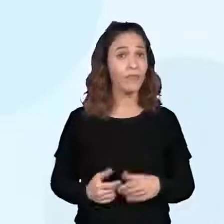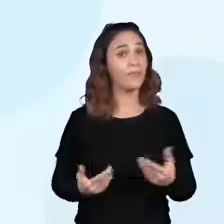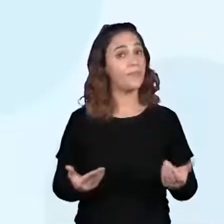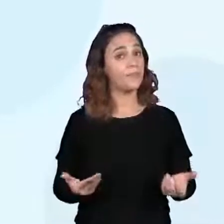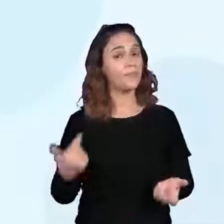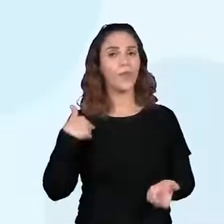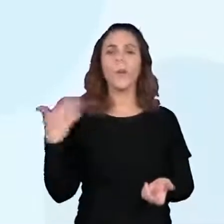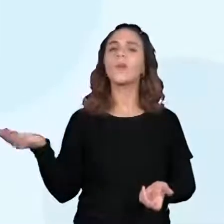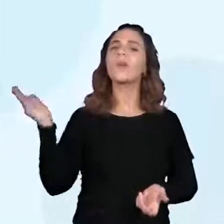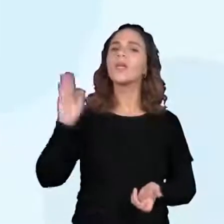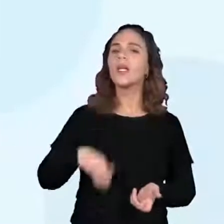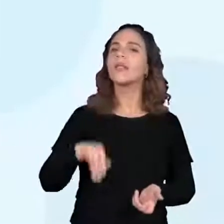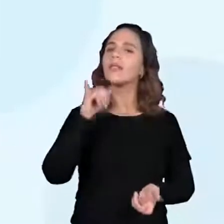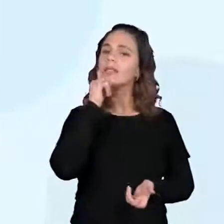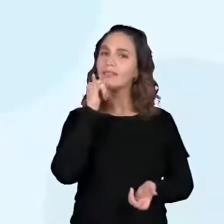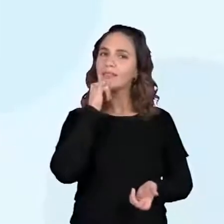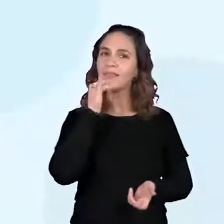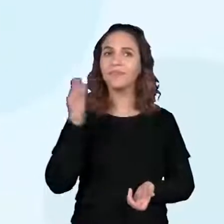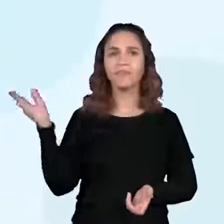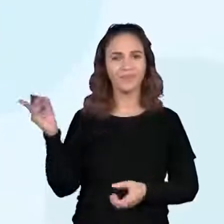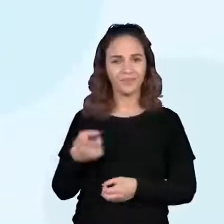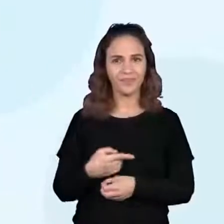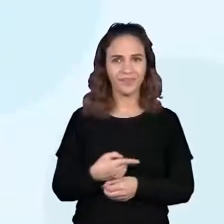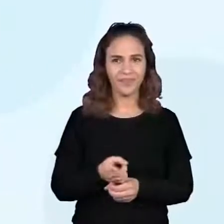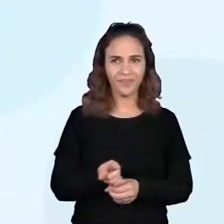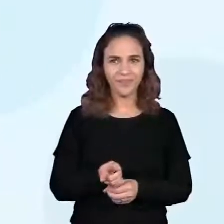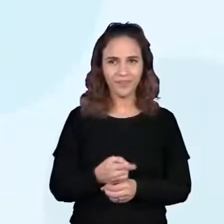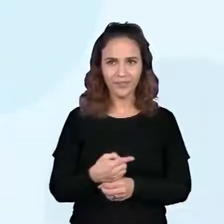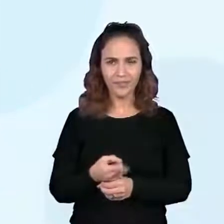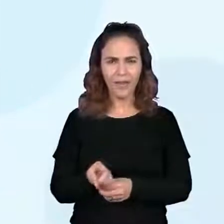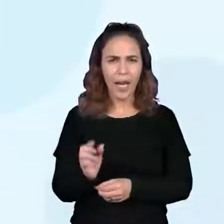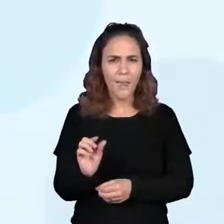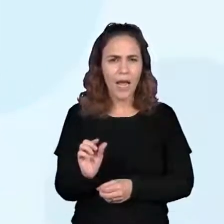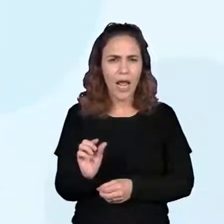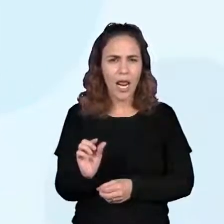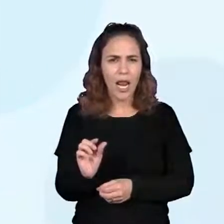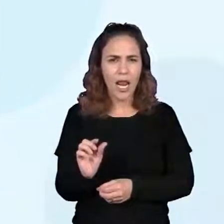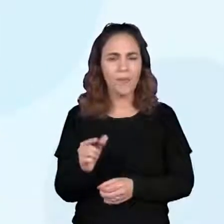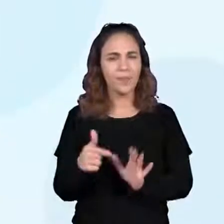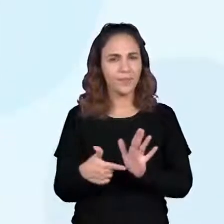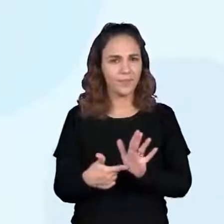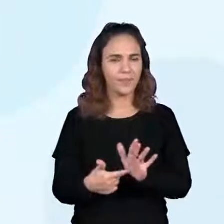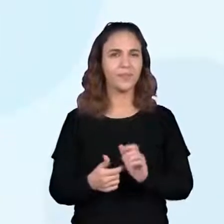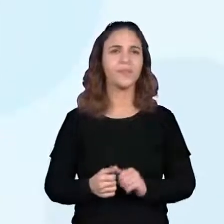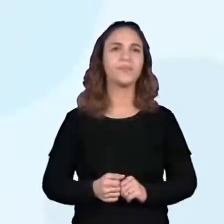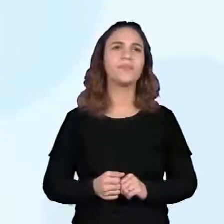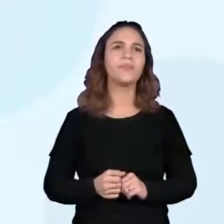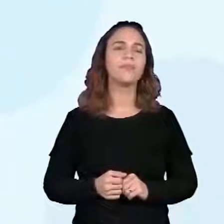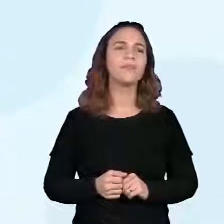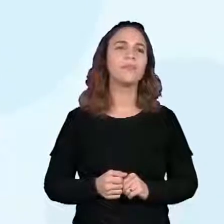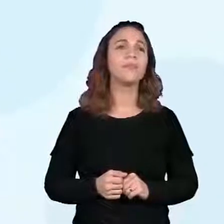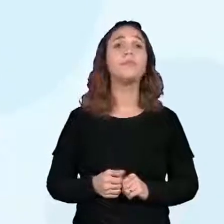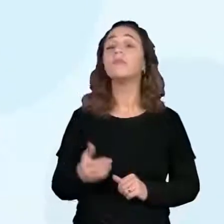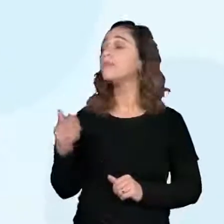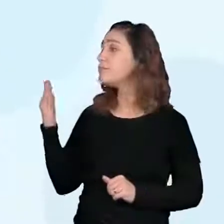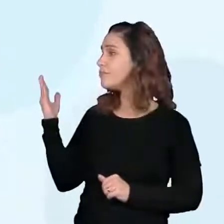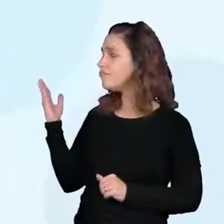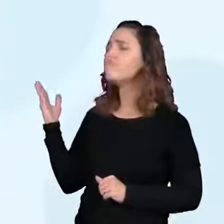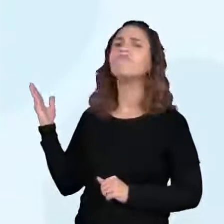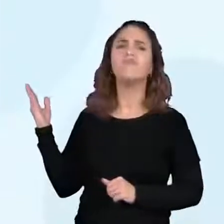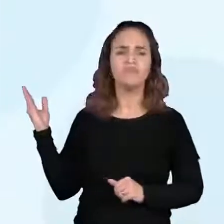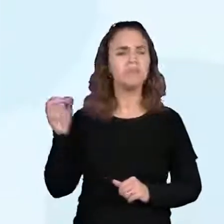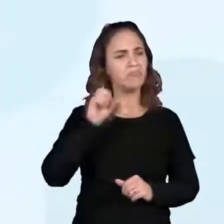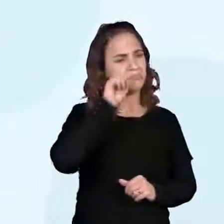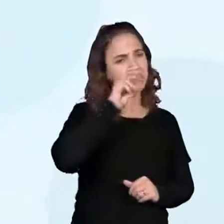trouxe aqui uma bússola para vocês, bem pequenininha, para vocês verem, olha só. É um instrumento bem comum,